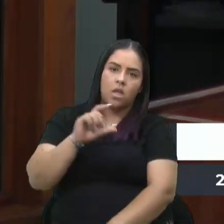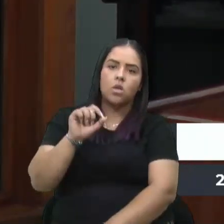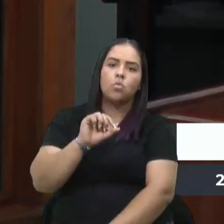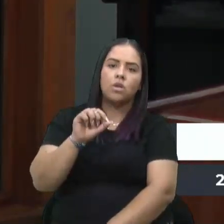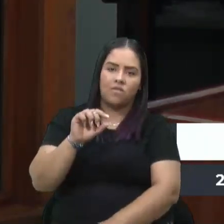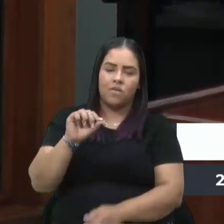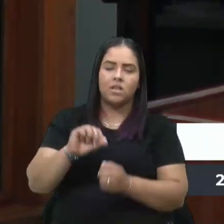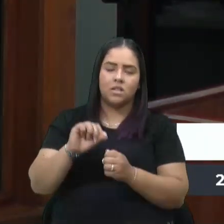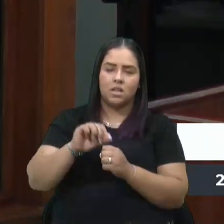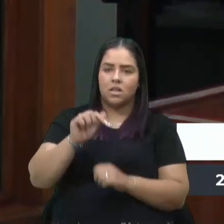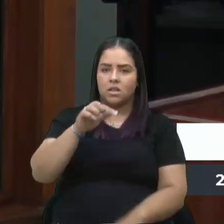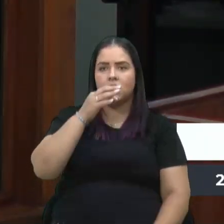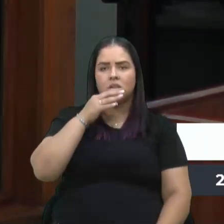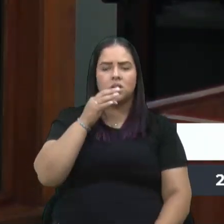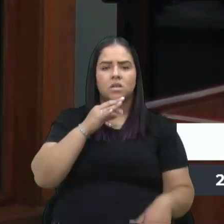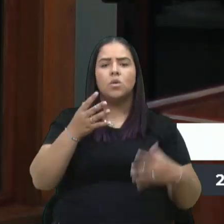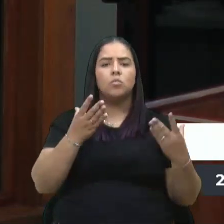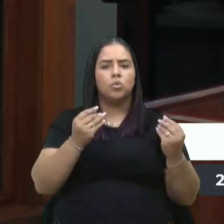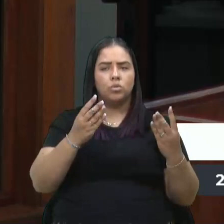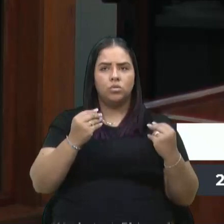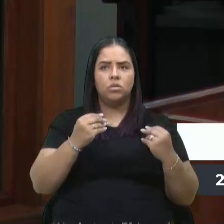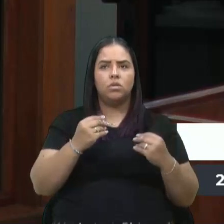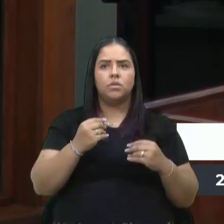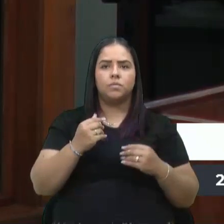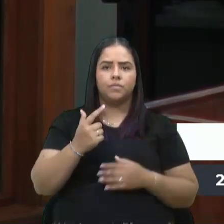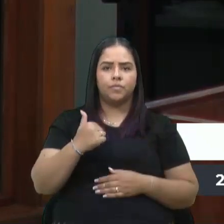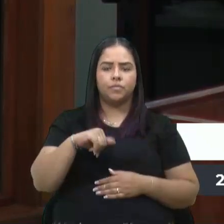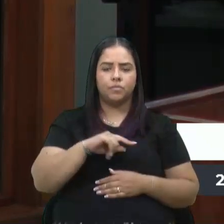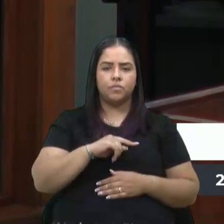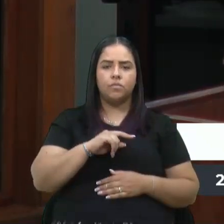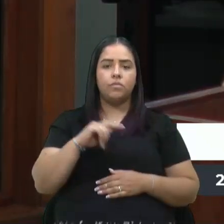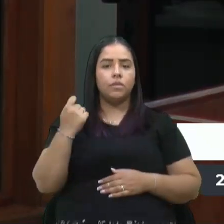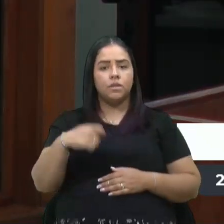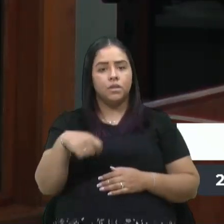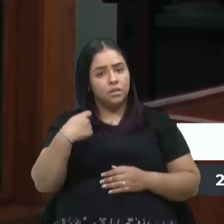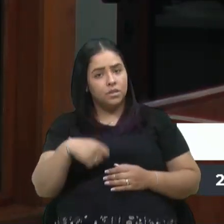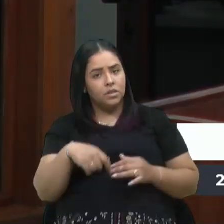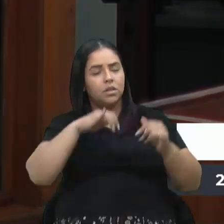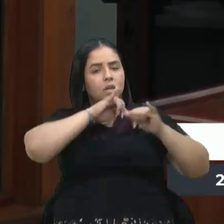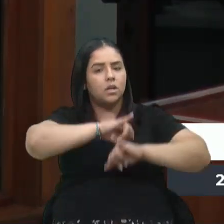e tem muito do que fazer em Caxias. Nós temos que vender a cidade.